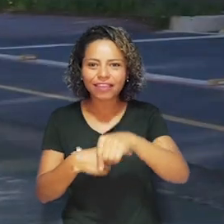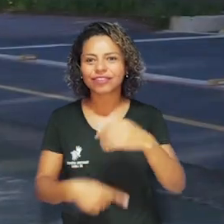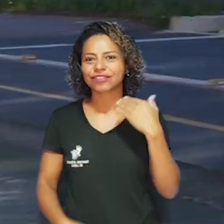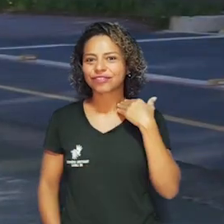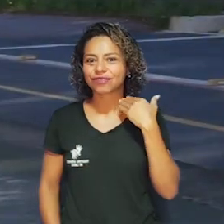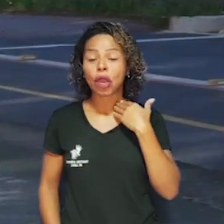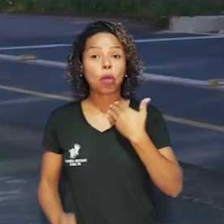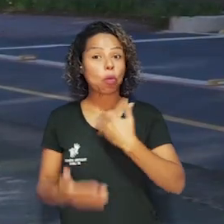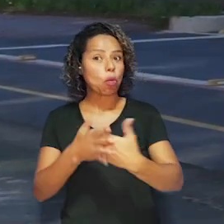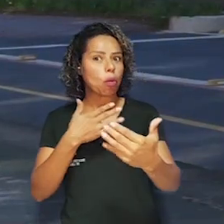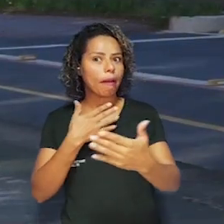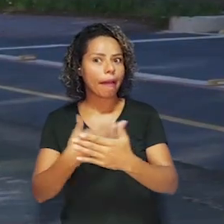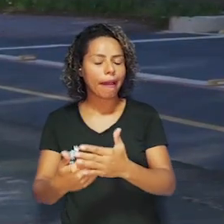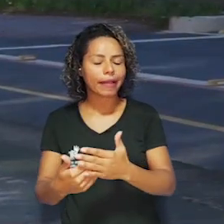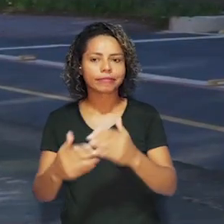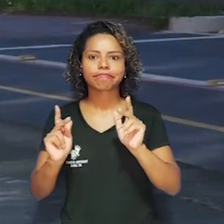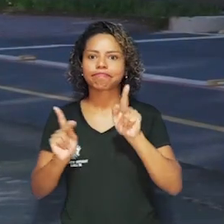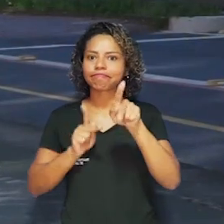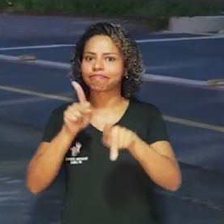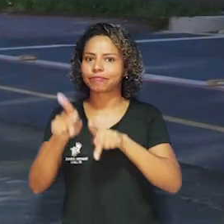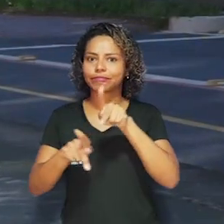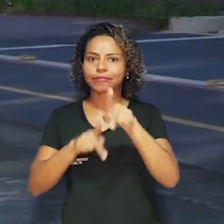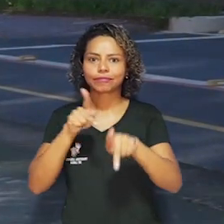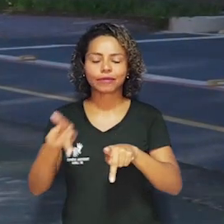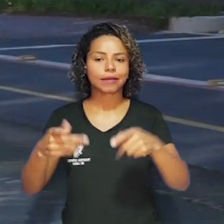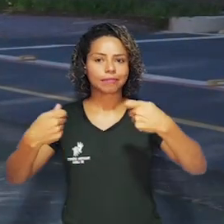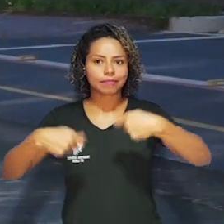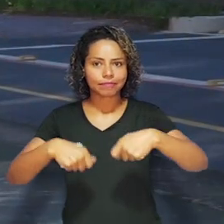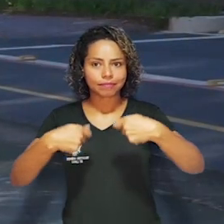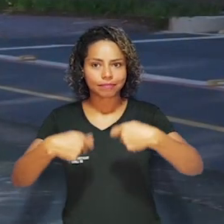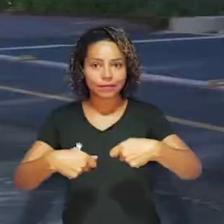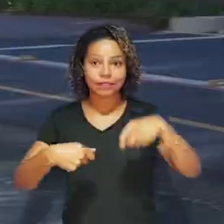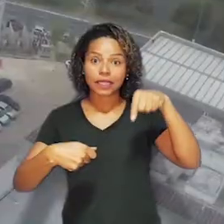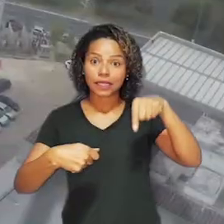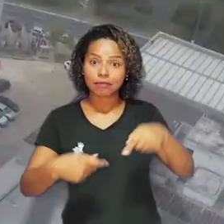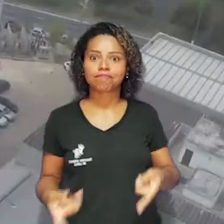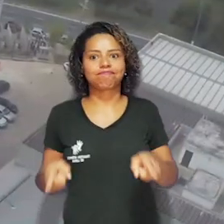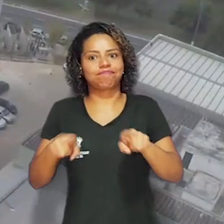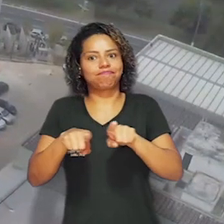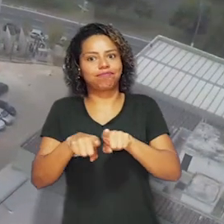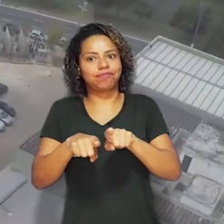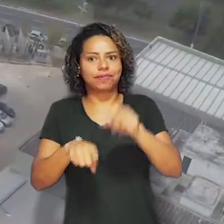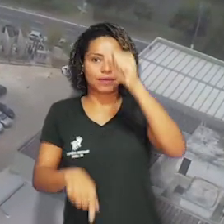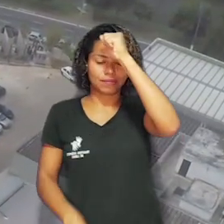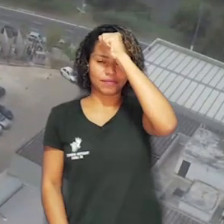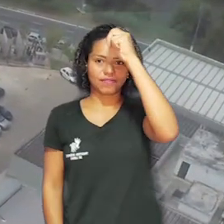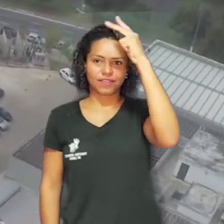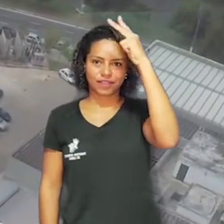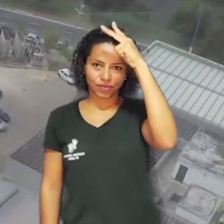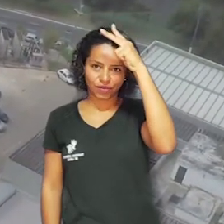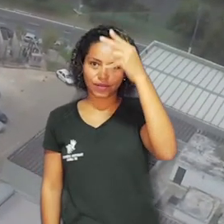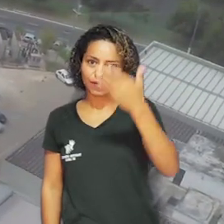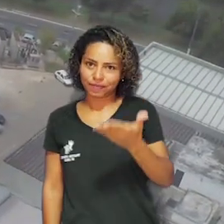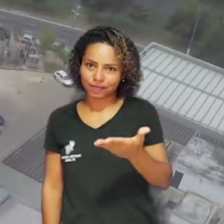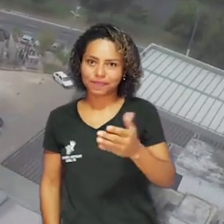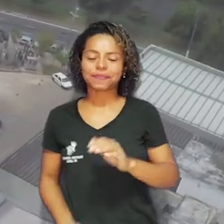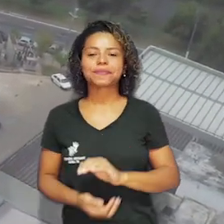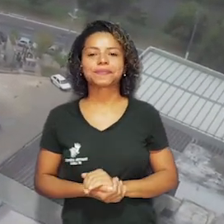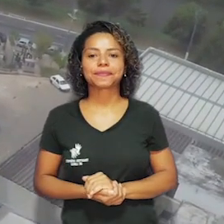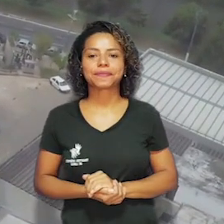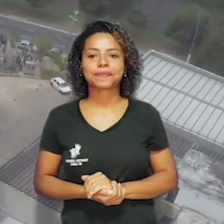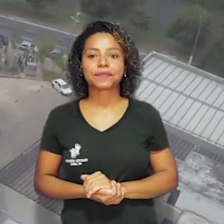atendendo as demandas da população naquilo que está a seu alcance, junto à Prefeitura de Juiz de Fora.